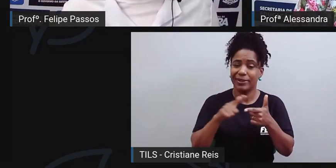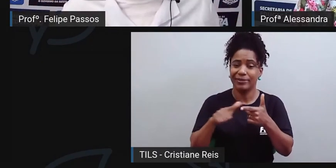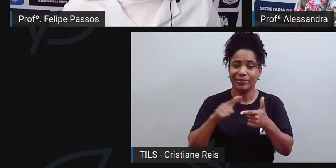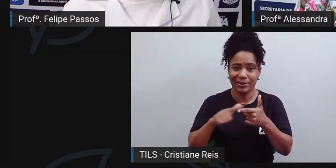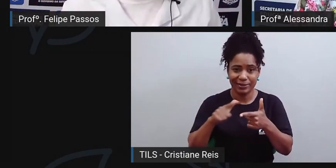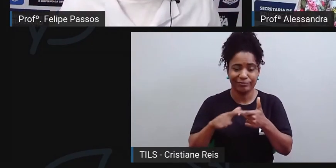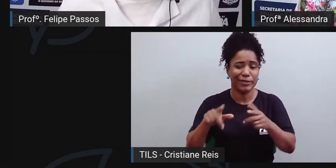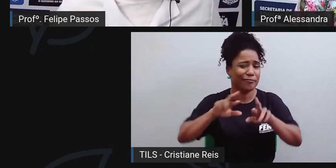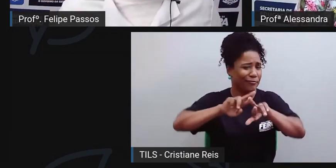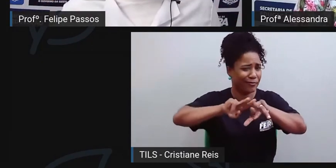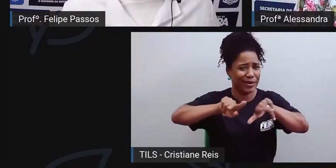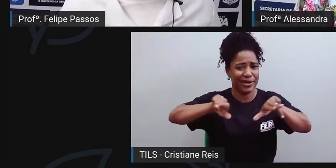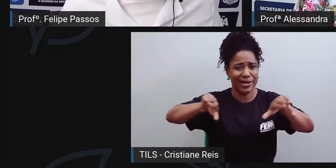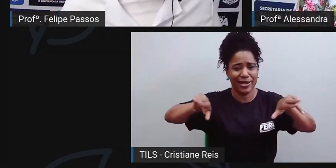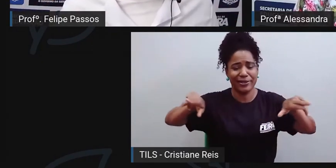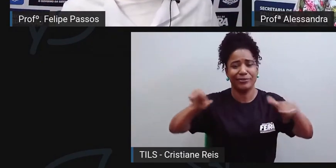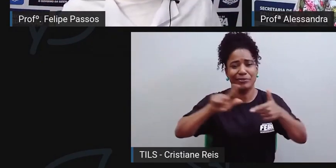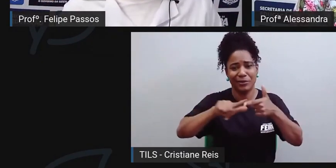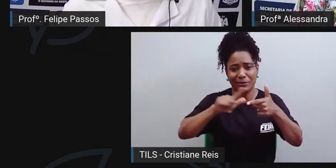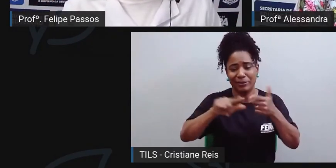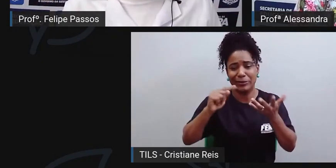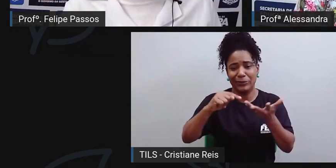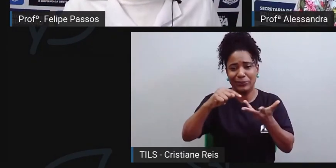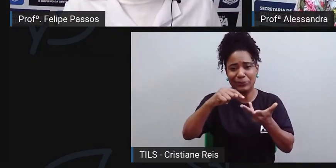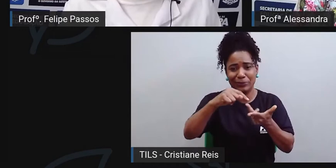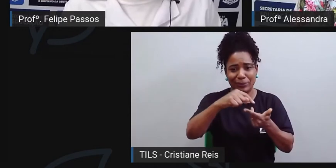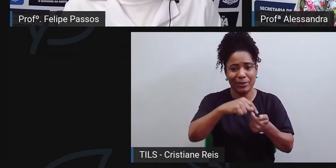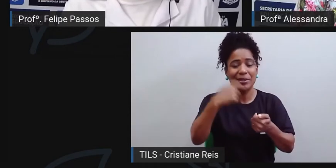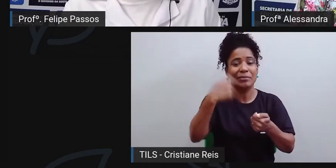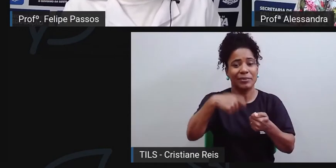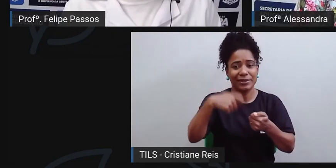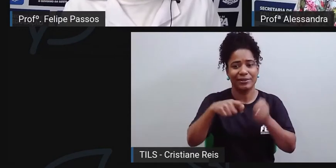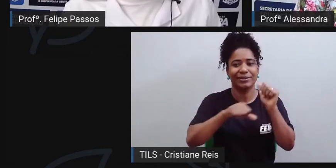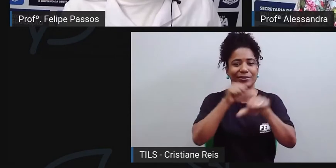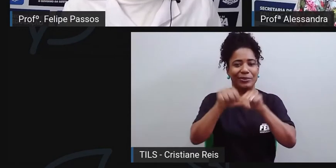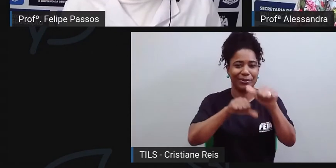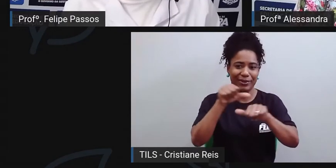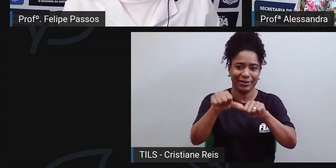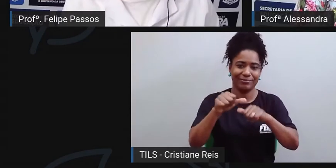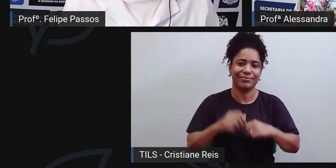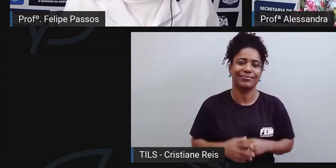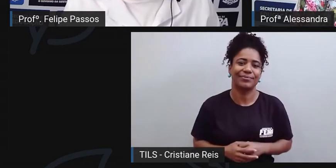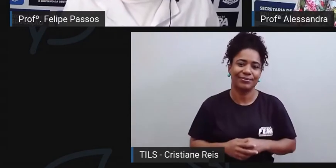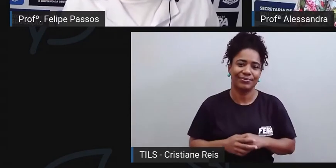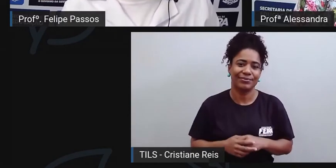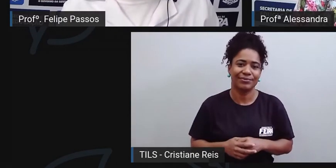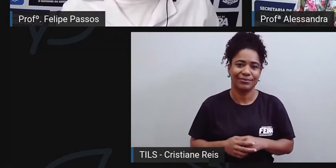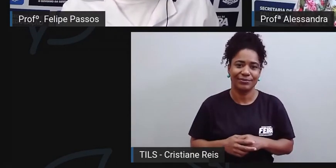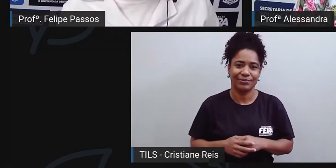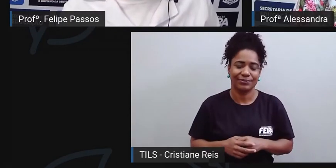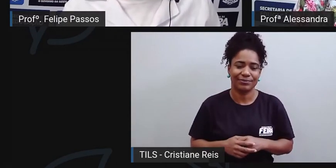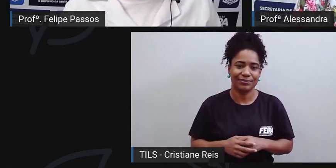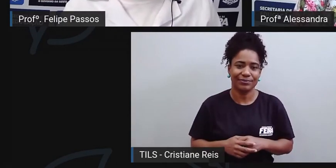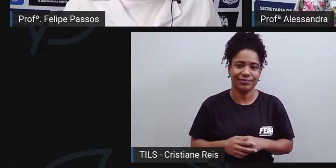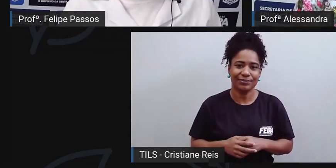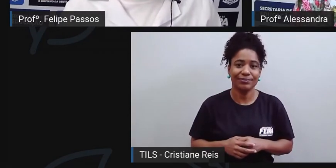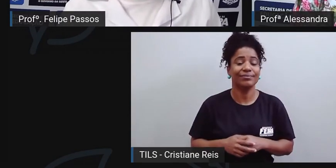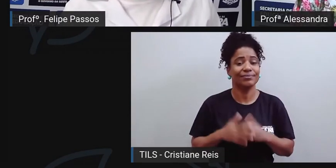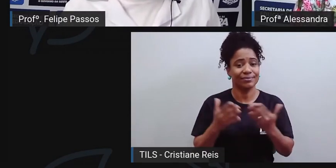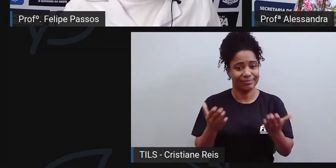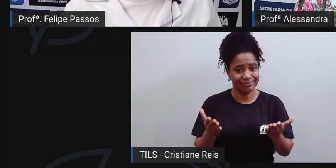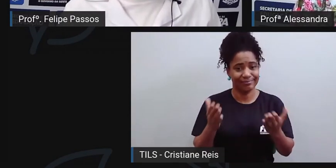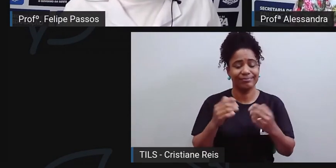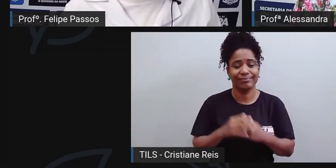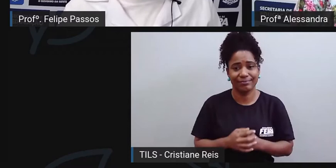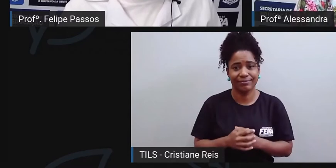ali. a gente sabe que é errado, mas como você bem trouxe aí, tem vários fatores que levam até isso. Isso, infelizmente,